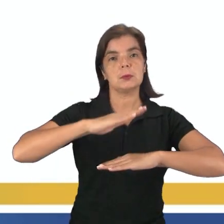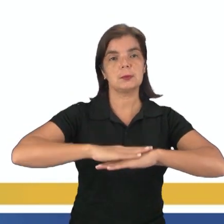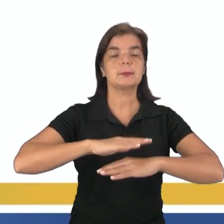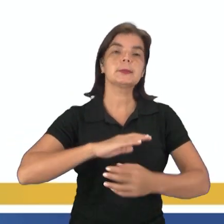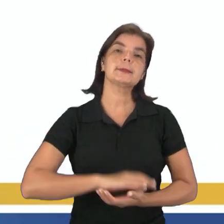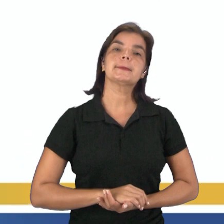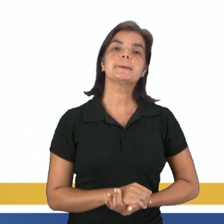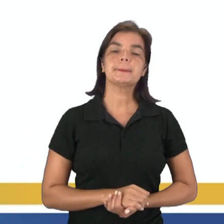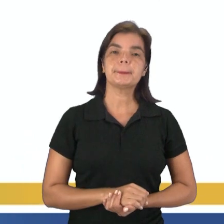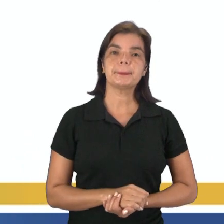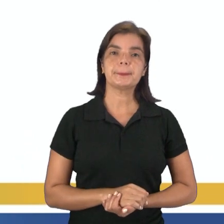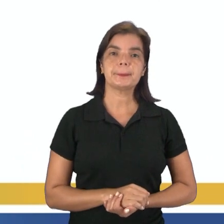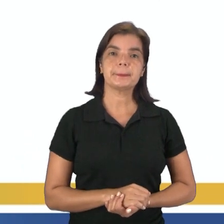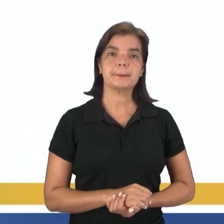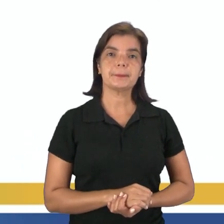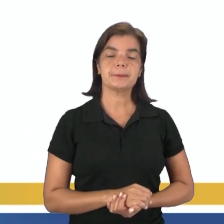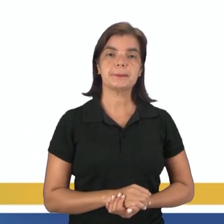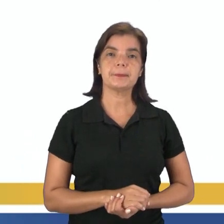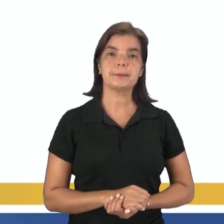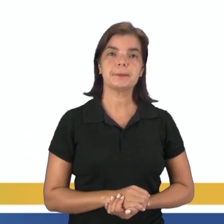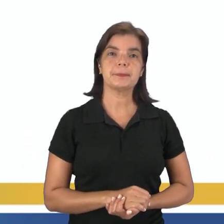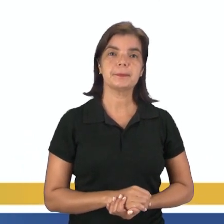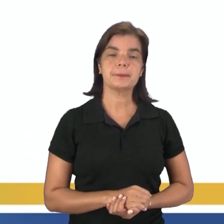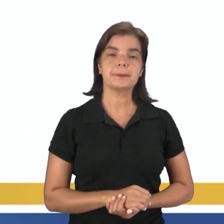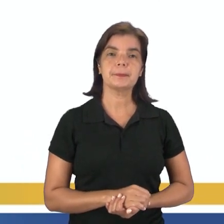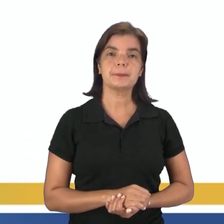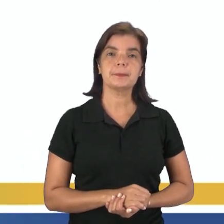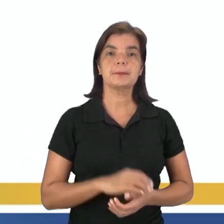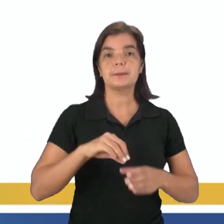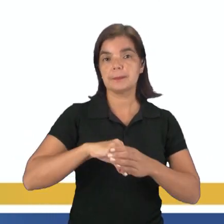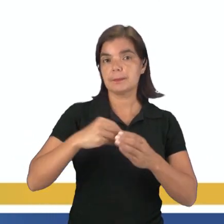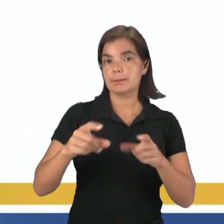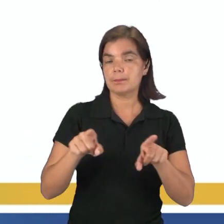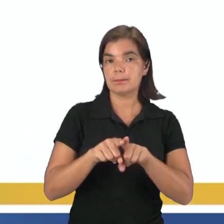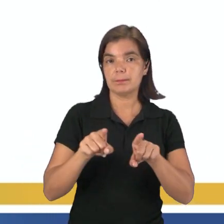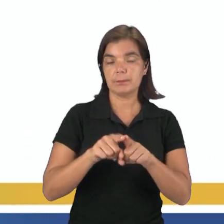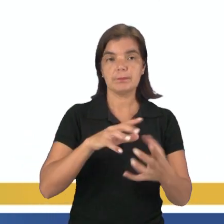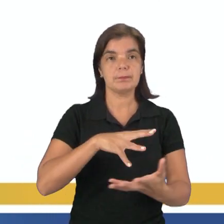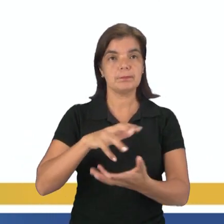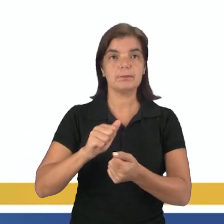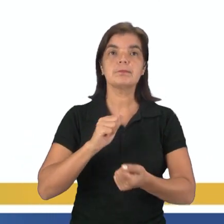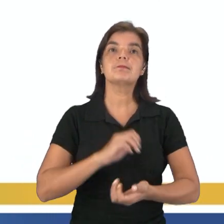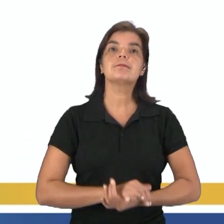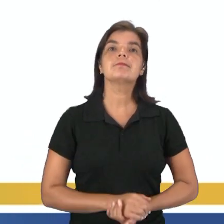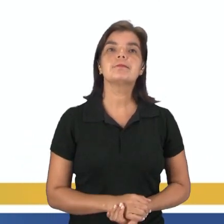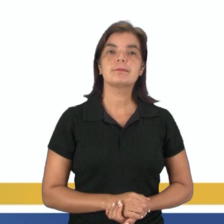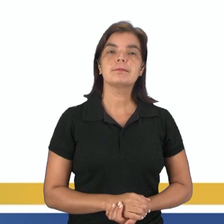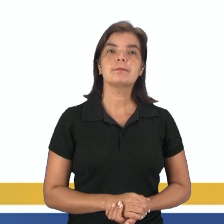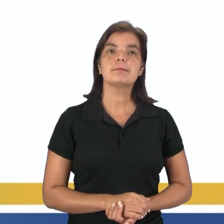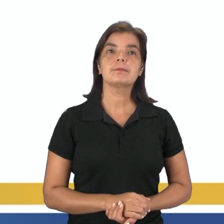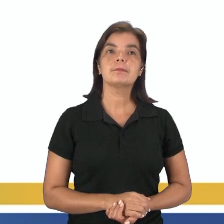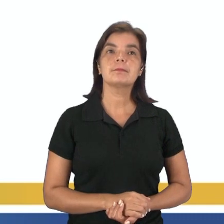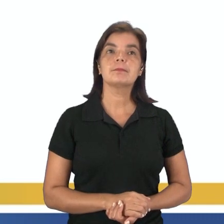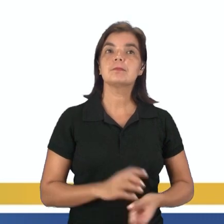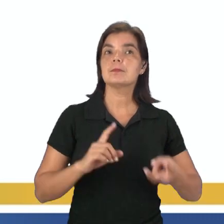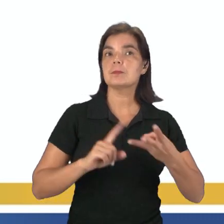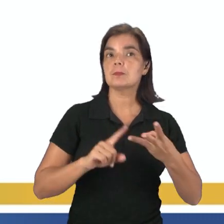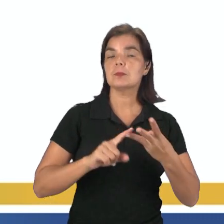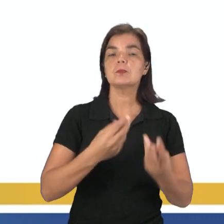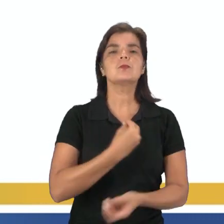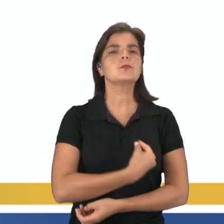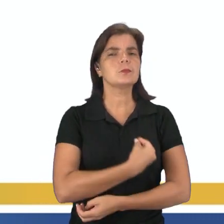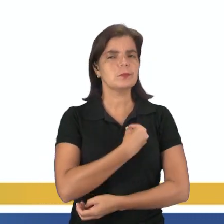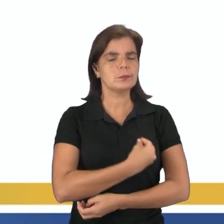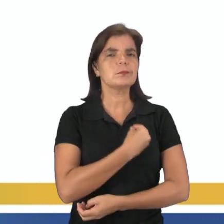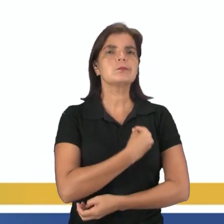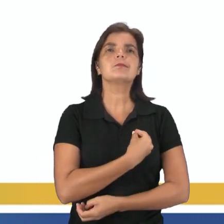íons. E, por último, a exosfera, que é a última camada. Saiu da exosfera, saiu do planeta Terra. E aí, continuando, nós